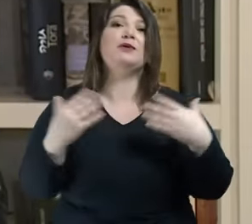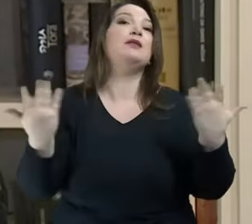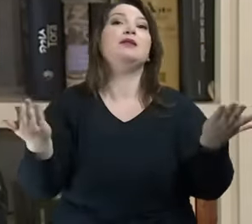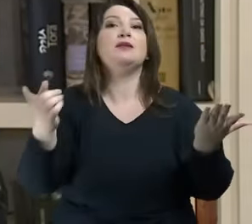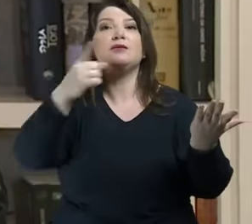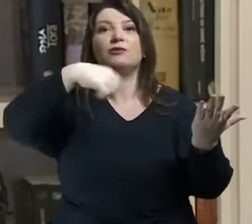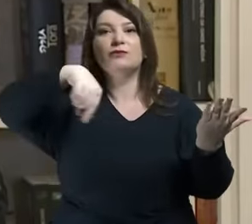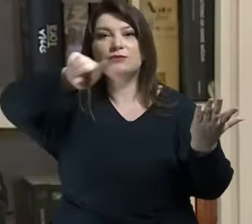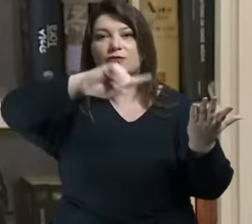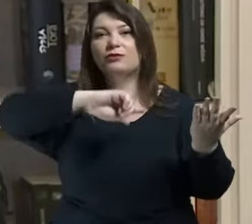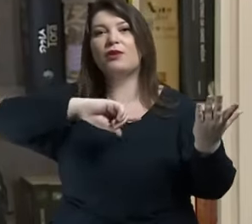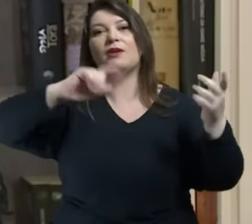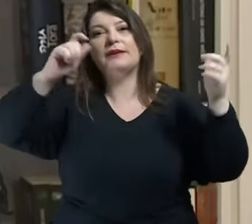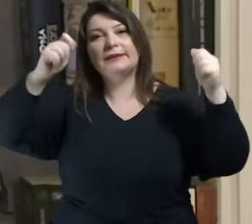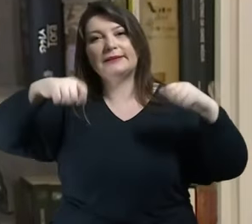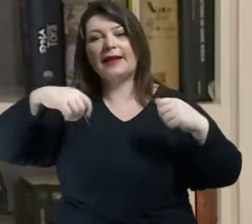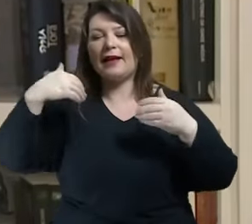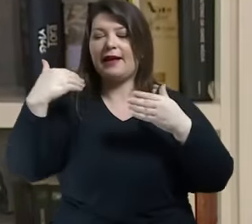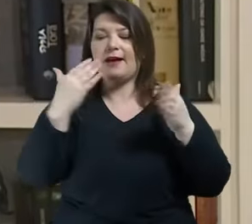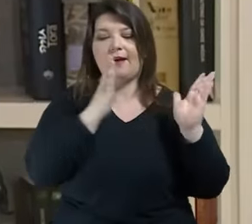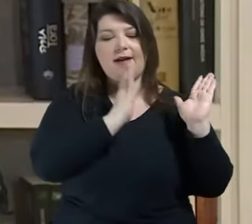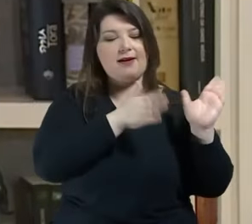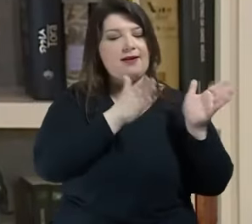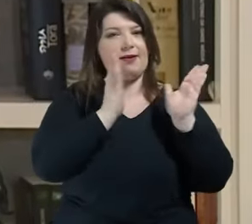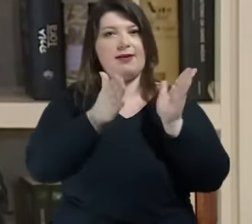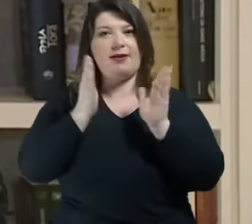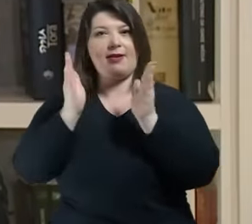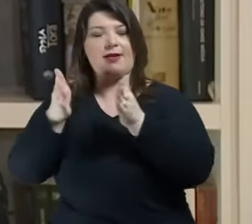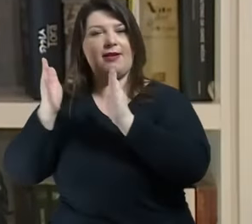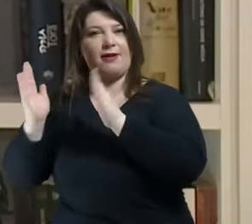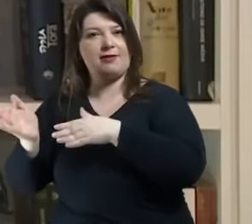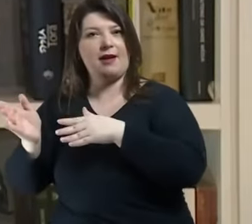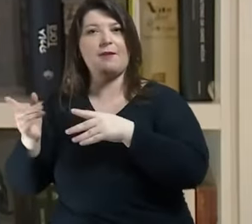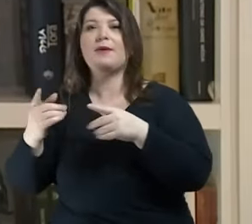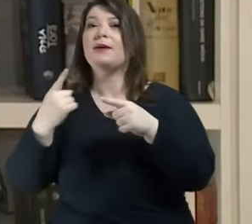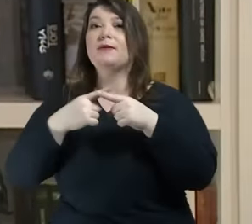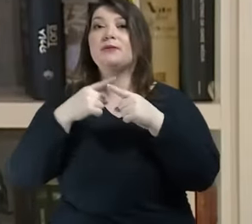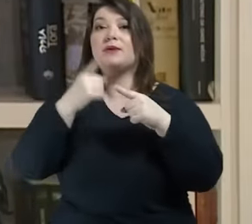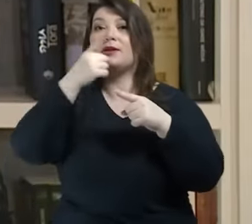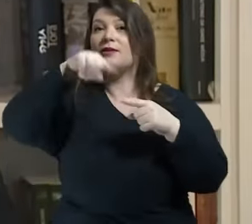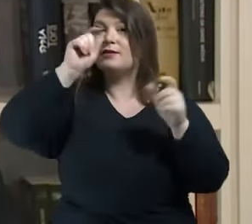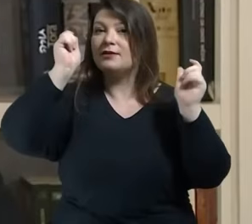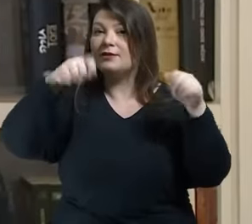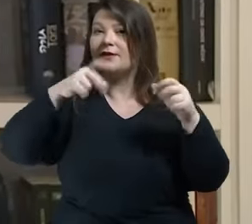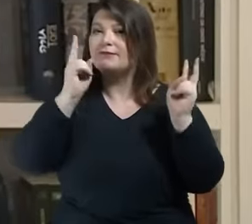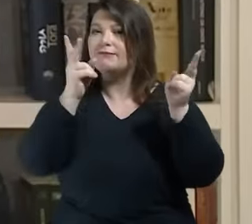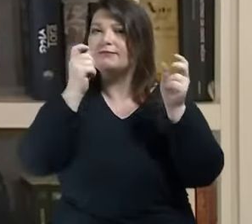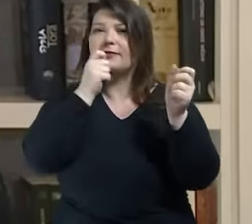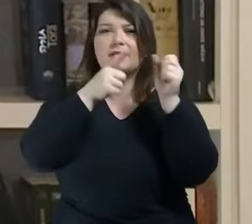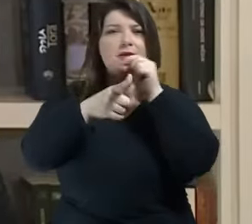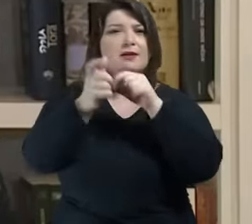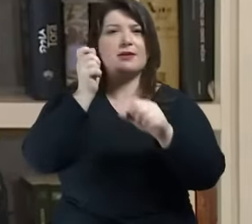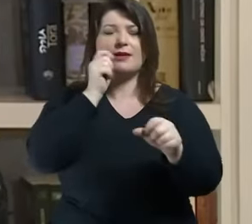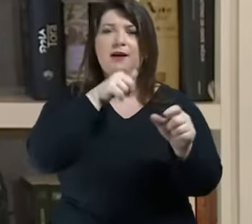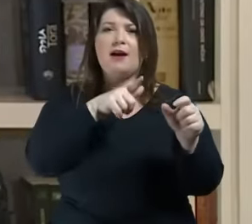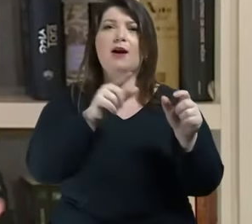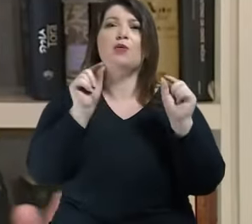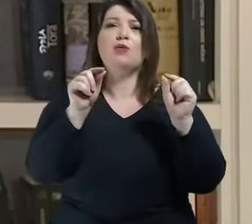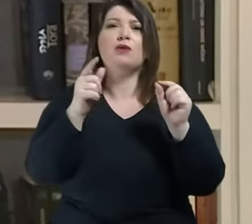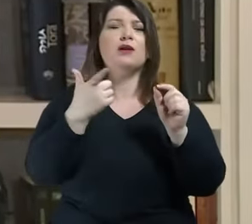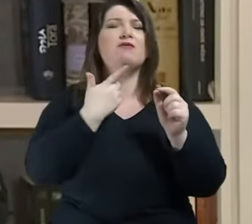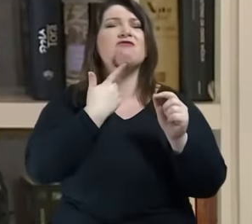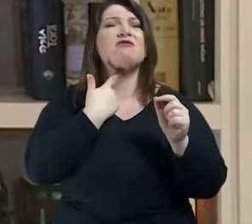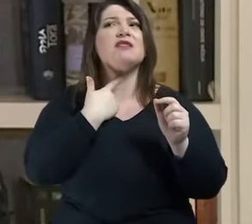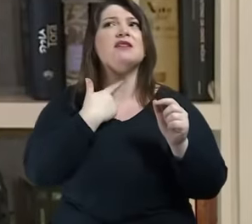etapas para que a gente possa sempre criticar e que no fundo bem no fundo que é o meu desejo hoje para mim